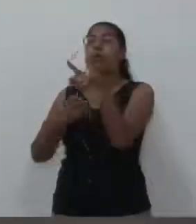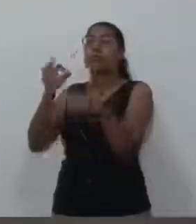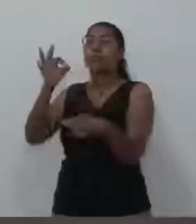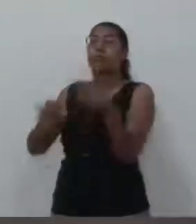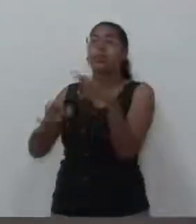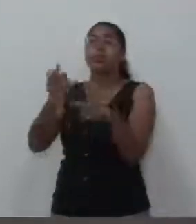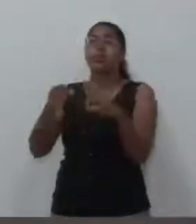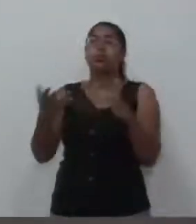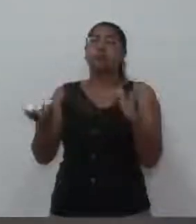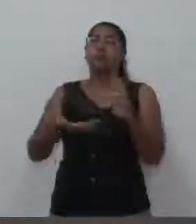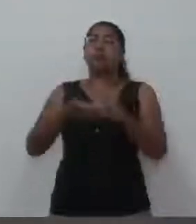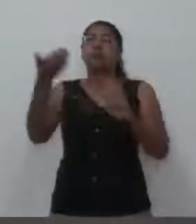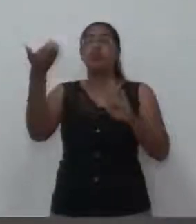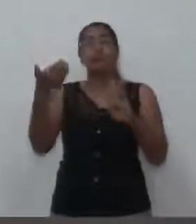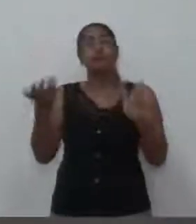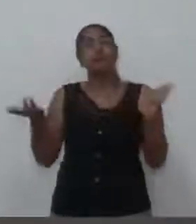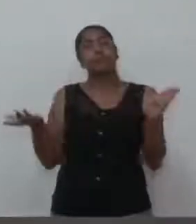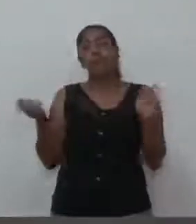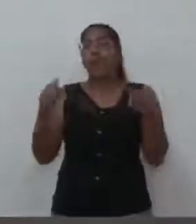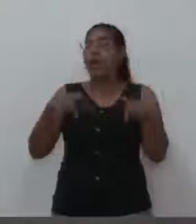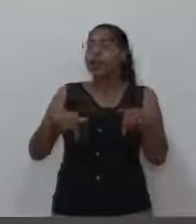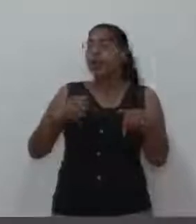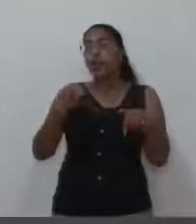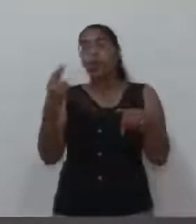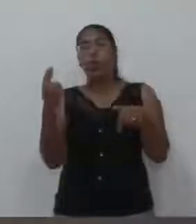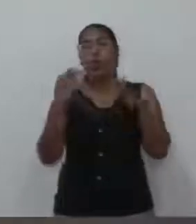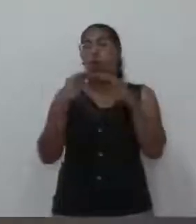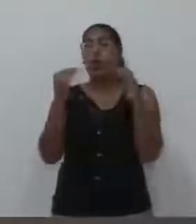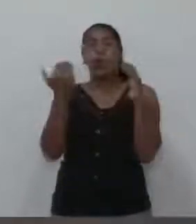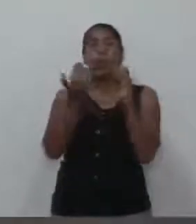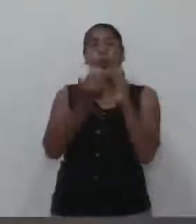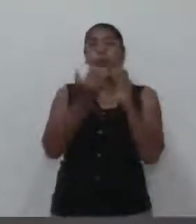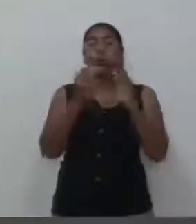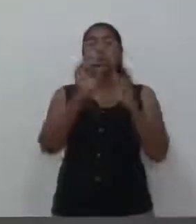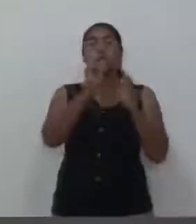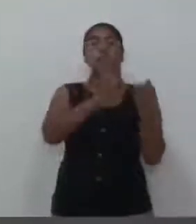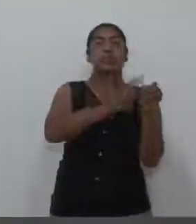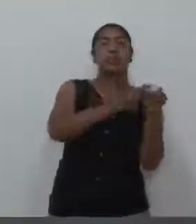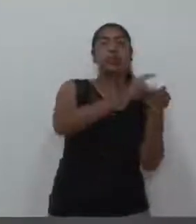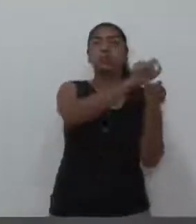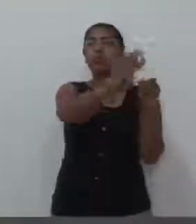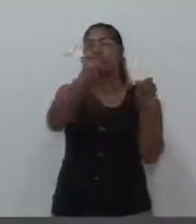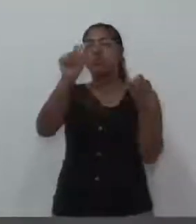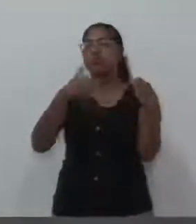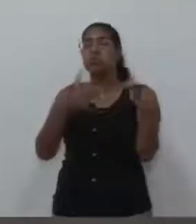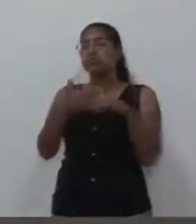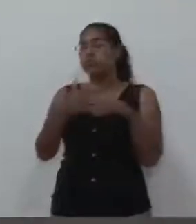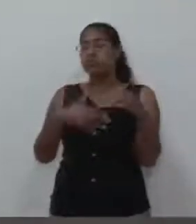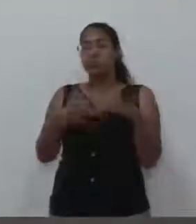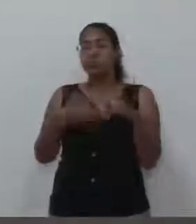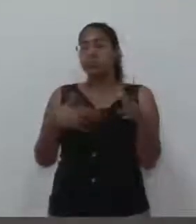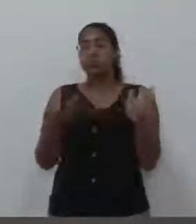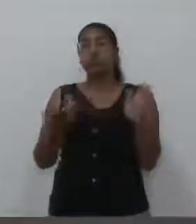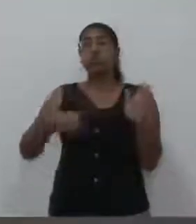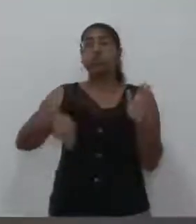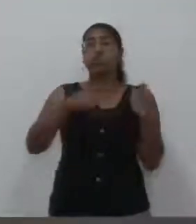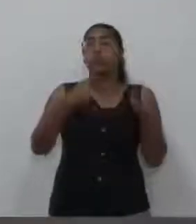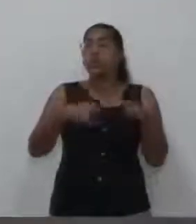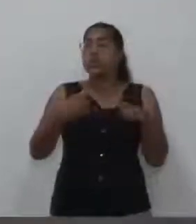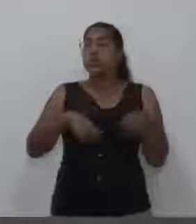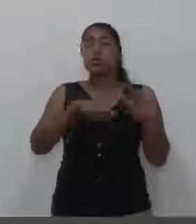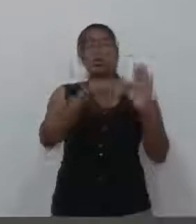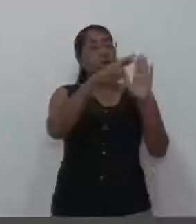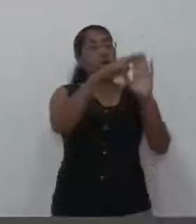retirado de votação. Nessa ou em qualquer outra casa de leis, como que seria o trabalho. O que deve ser seguir o regimento. Quanto ao